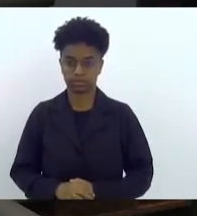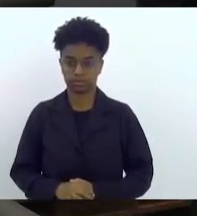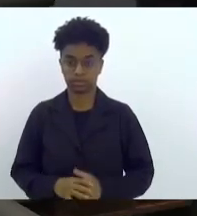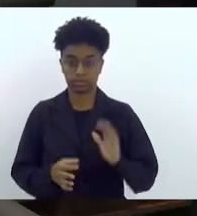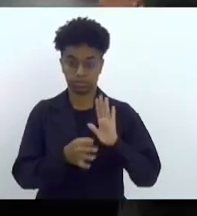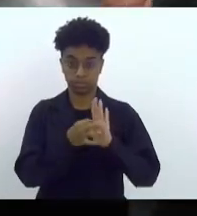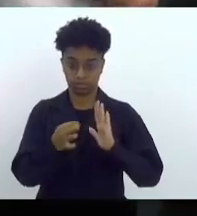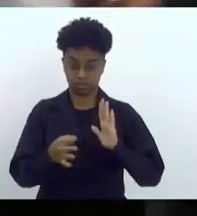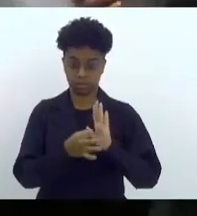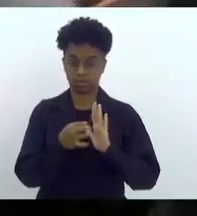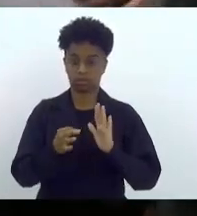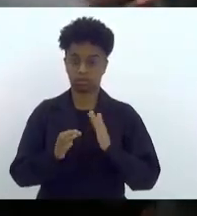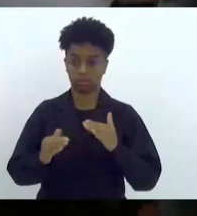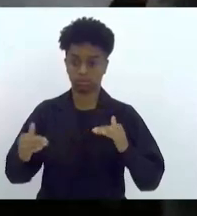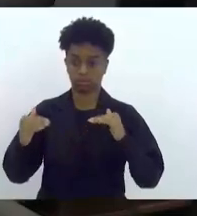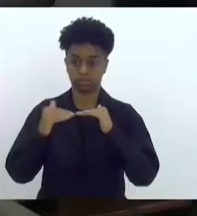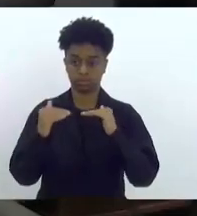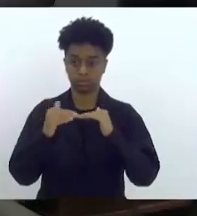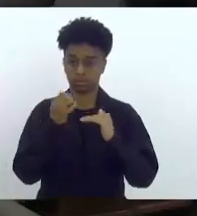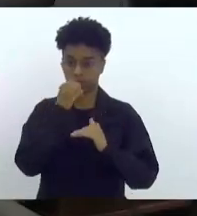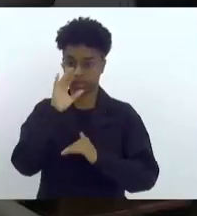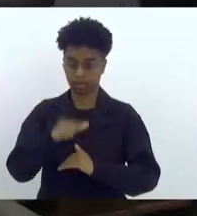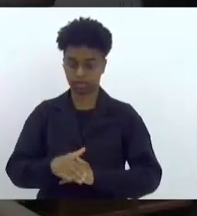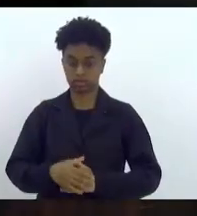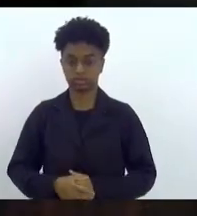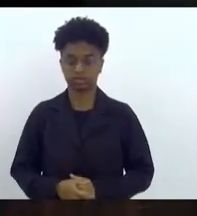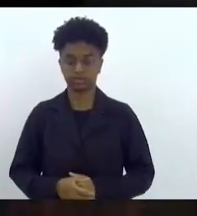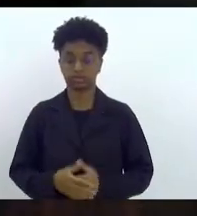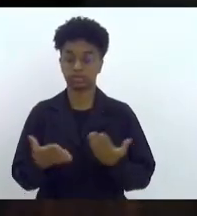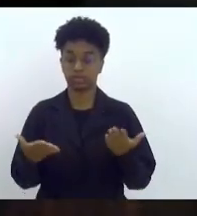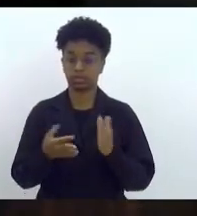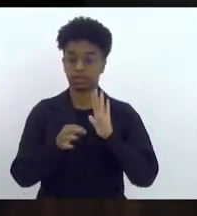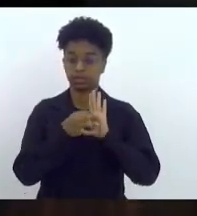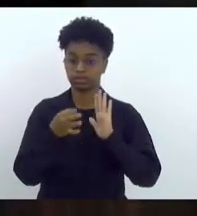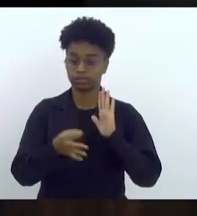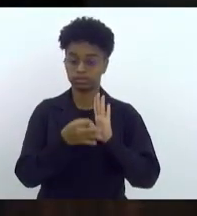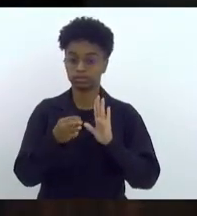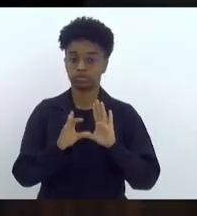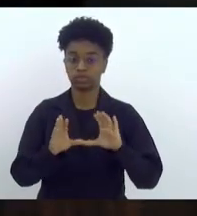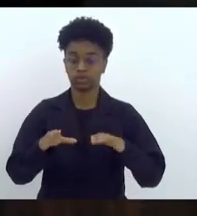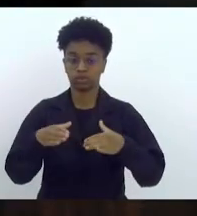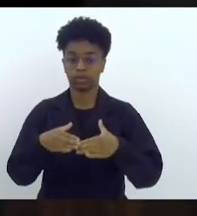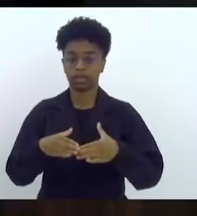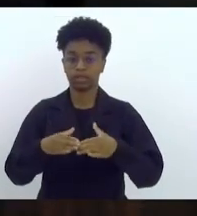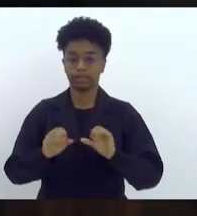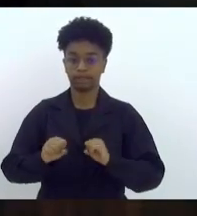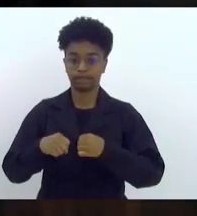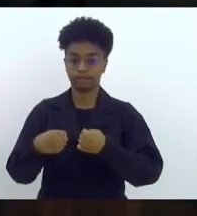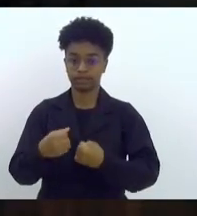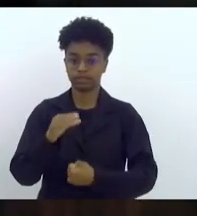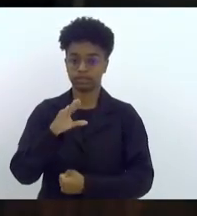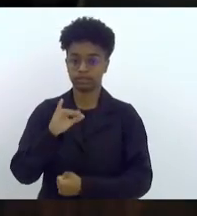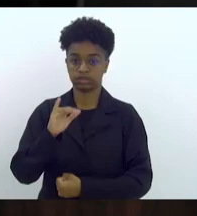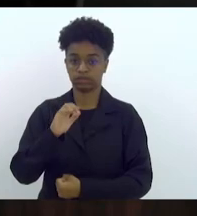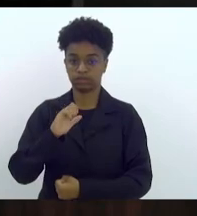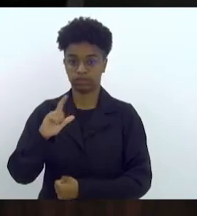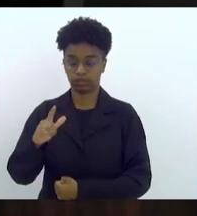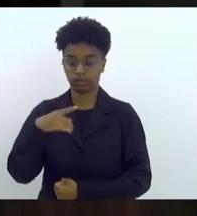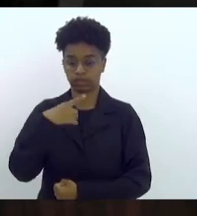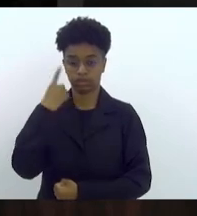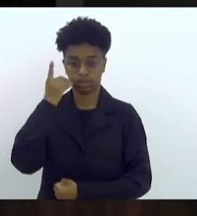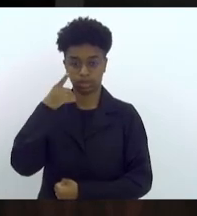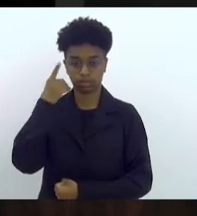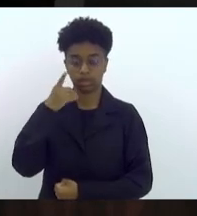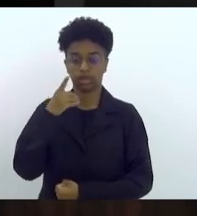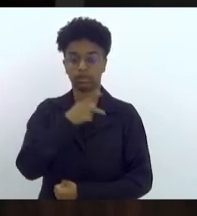Parecer favorável, presidente. Boa tarde. Obrigado. Para emitir e parecer pela Comissão de Defesa Civil, deputado, presidente,